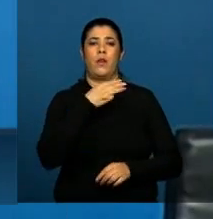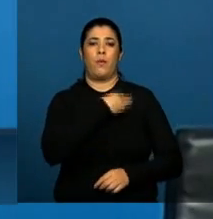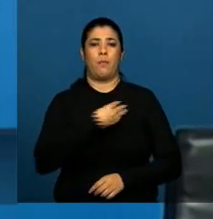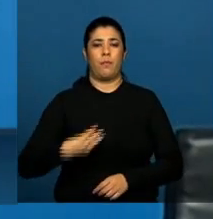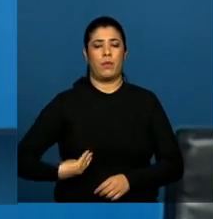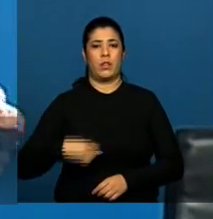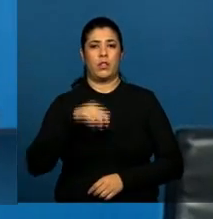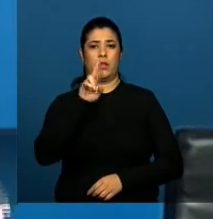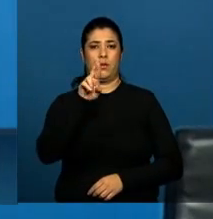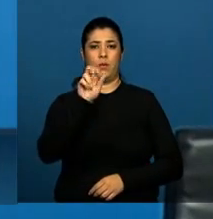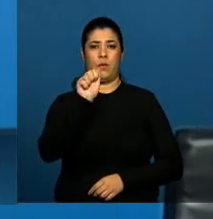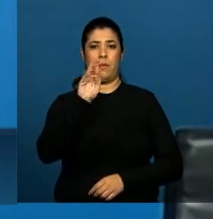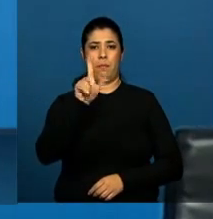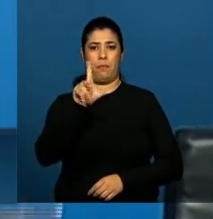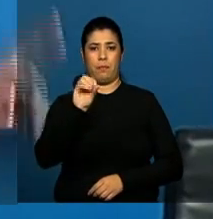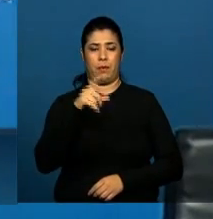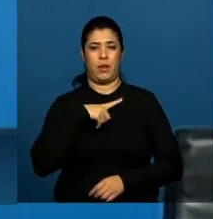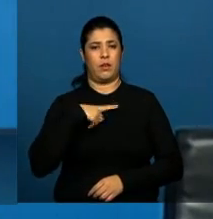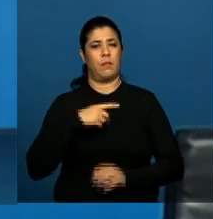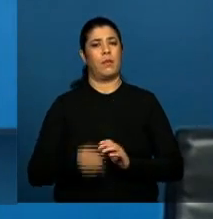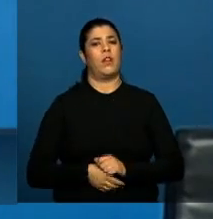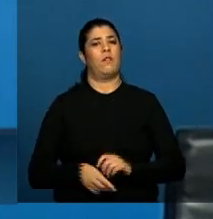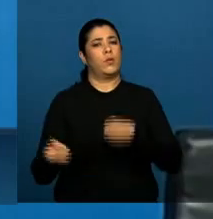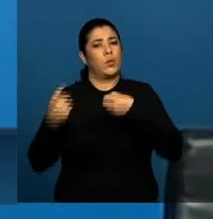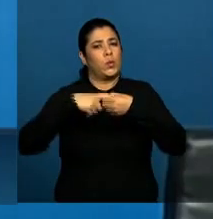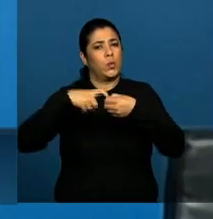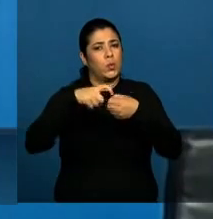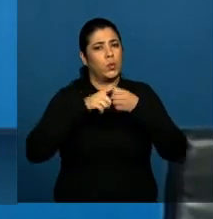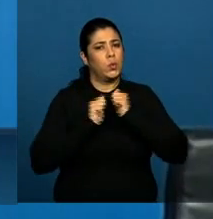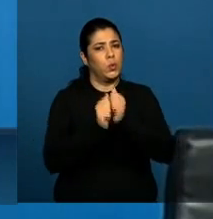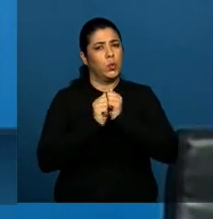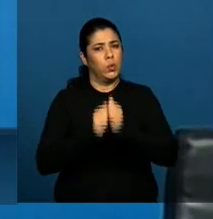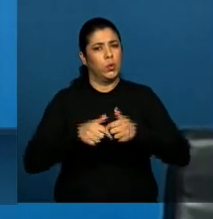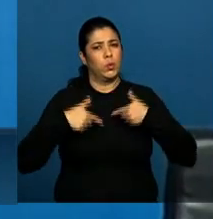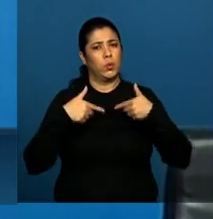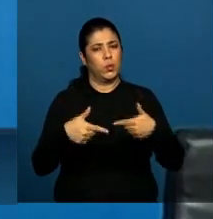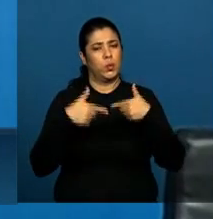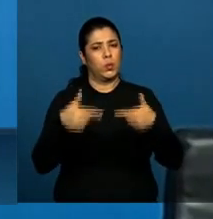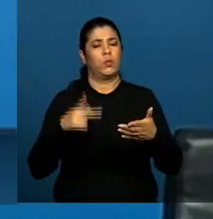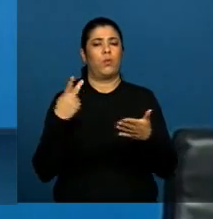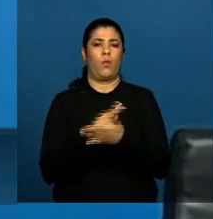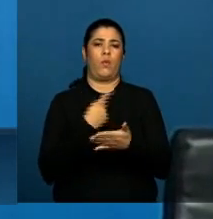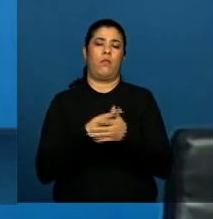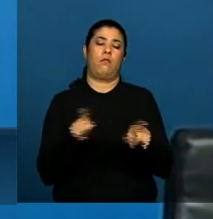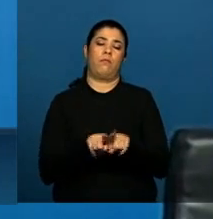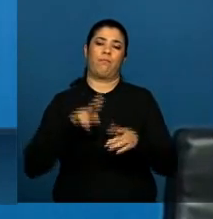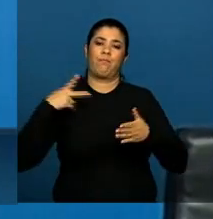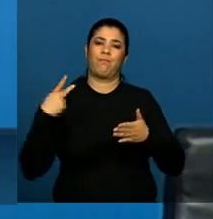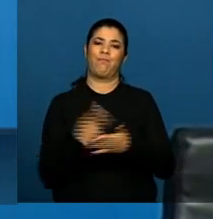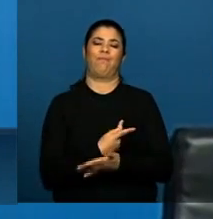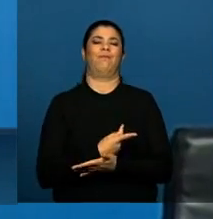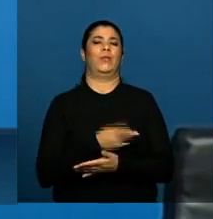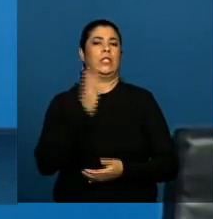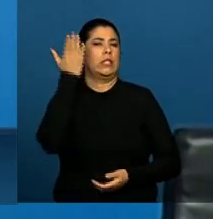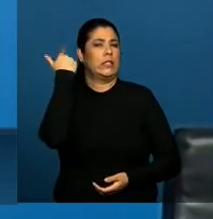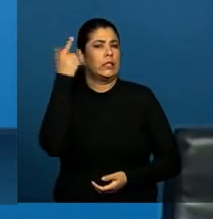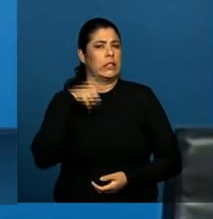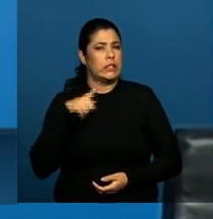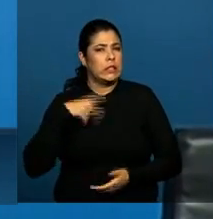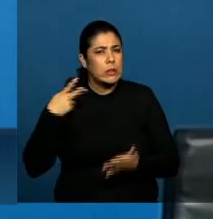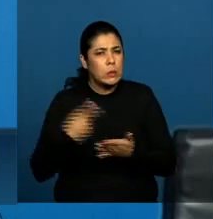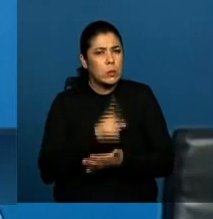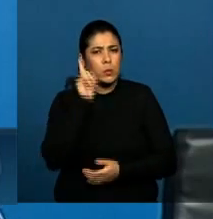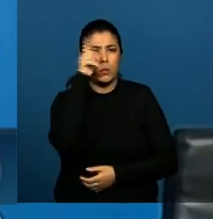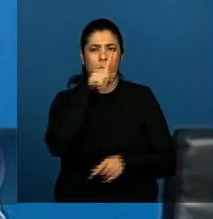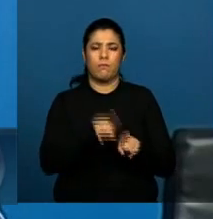como ministro, foi um grande parceiro lutador nos momentos mais difíceis. E nós tivemos momentos difíceis para aprovar essa